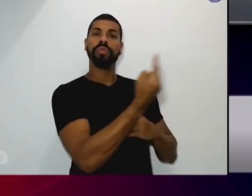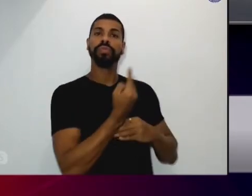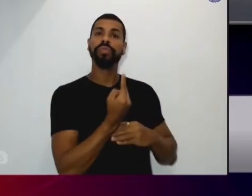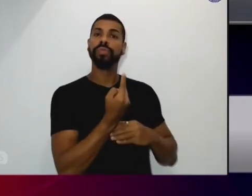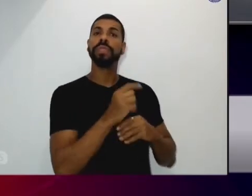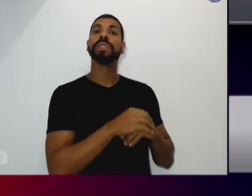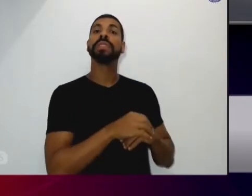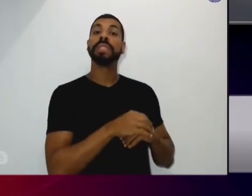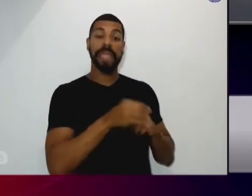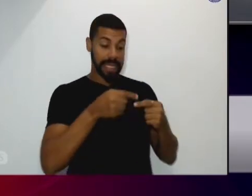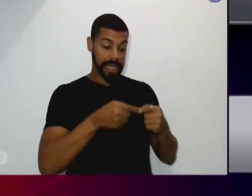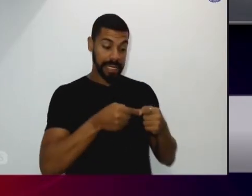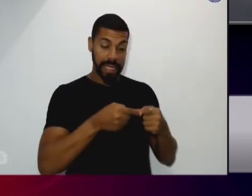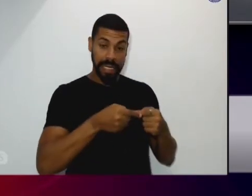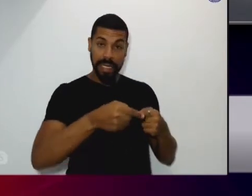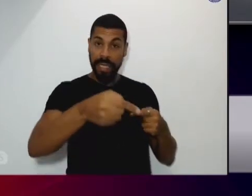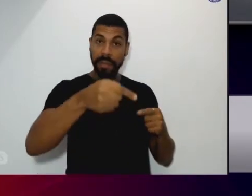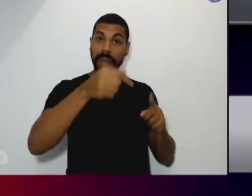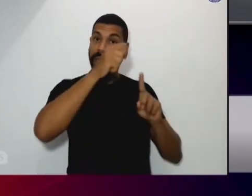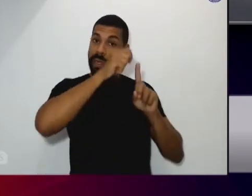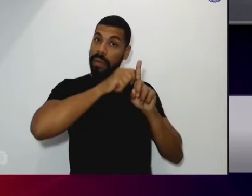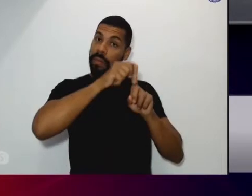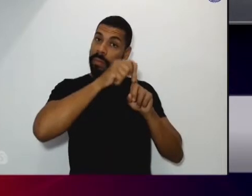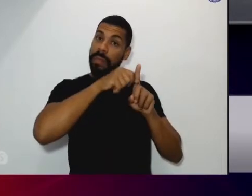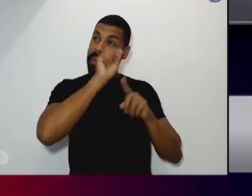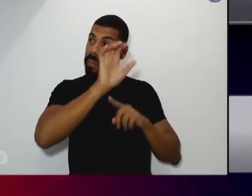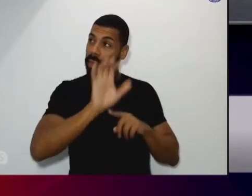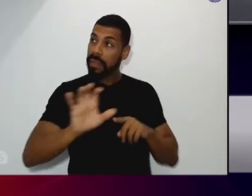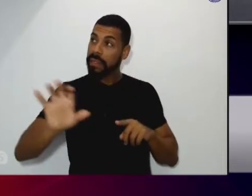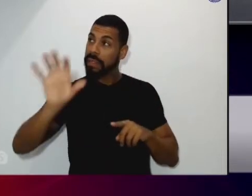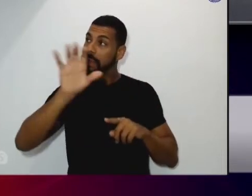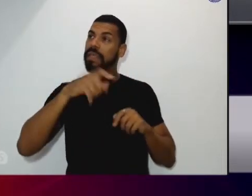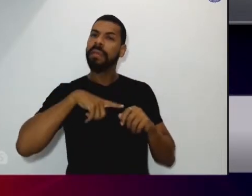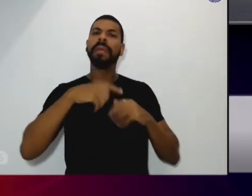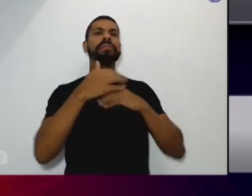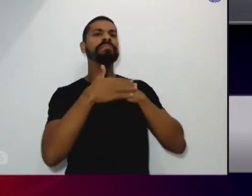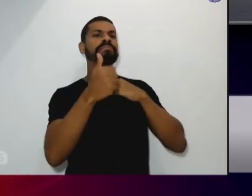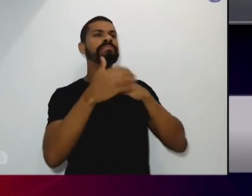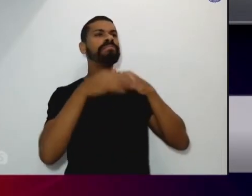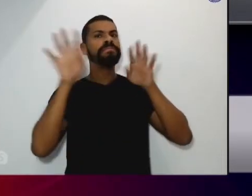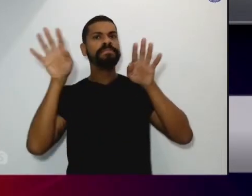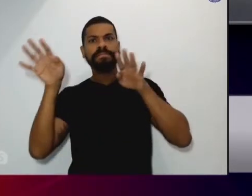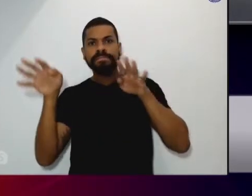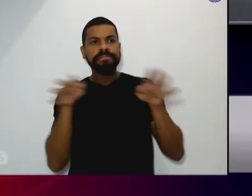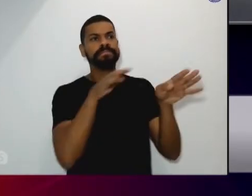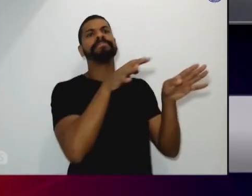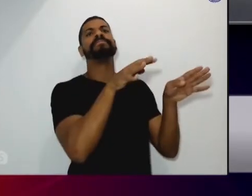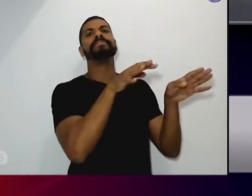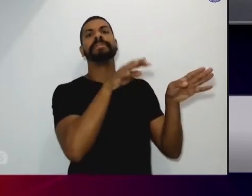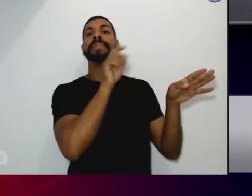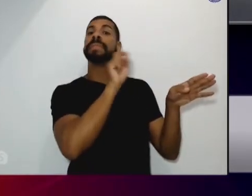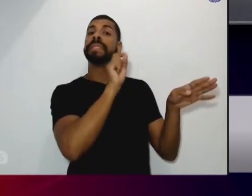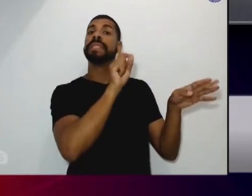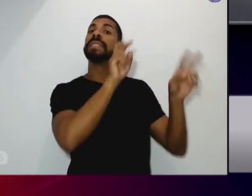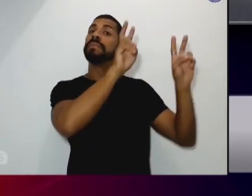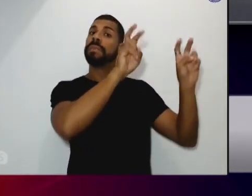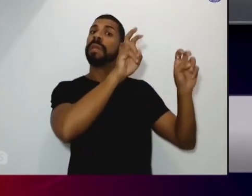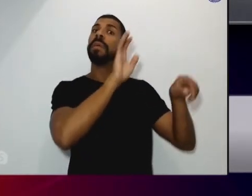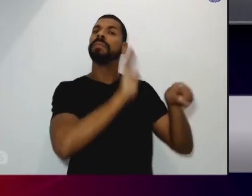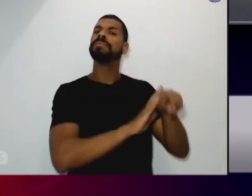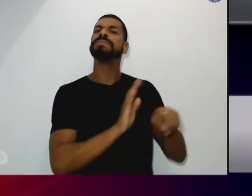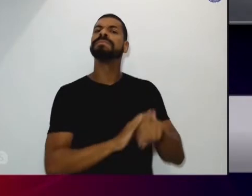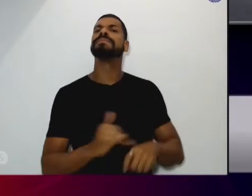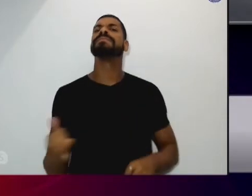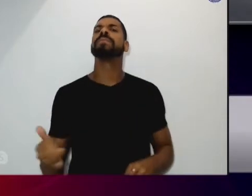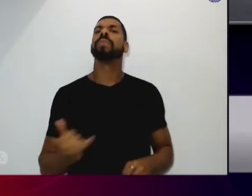às drogas para a região praticamente para chamar atenção do tema que é importante que é muito sensível